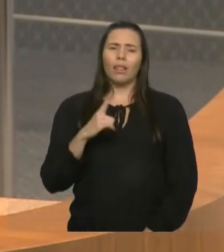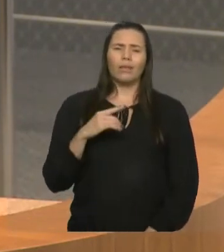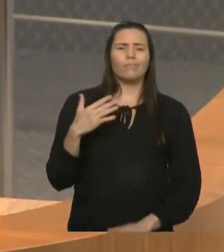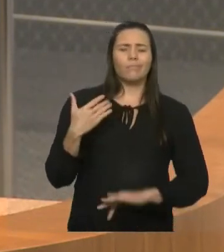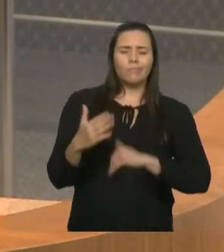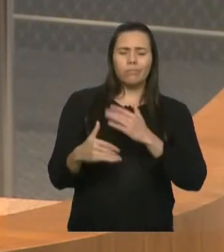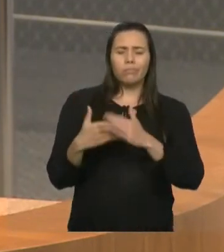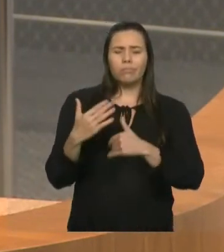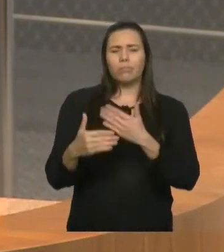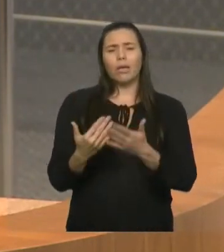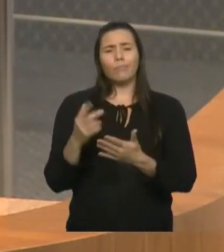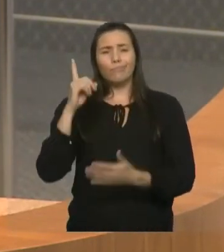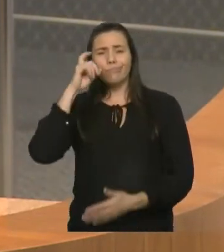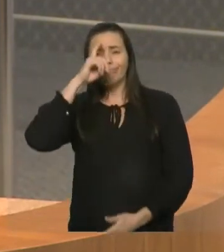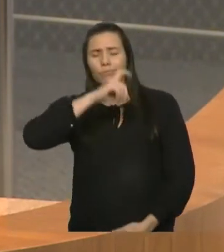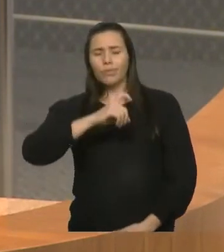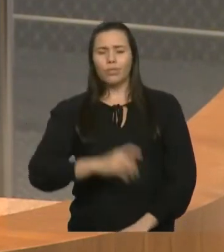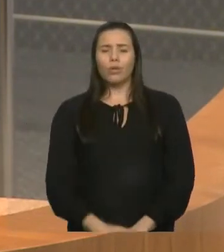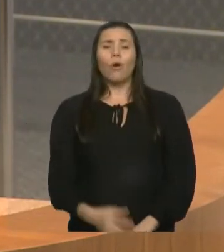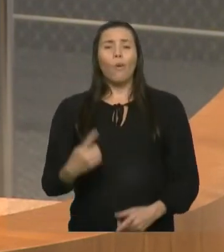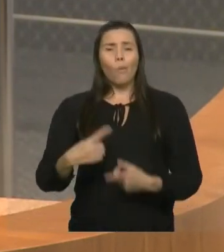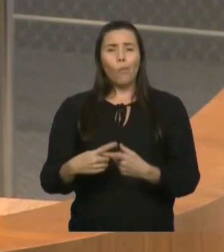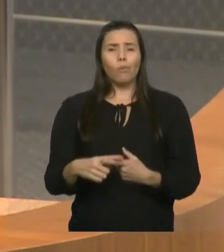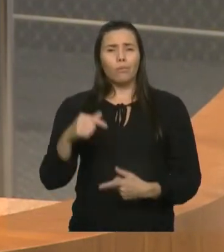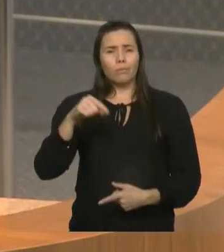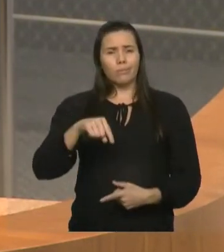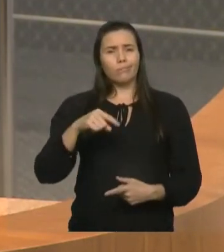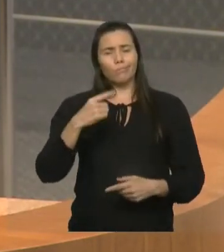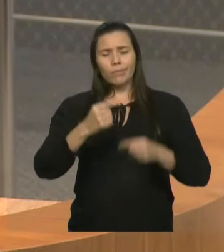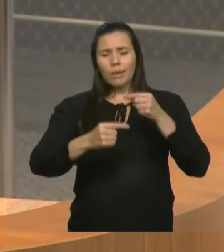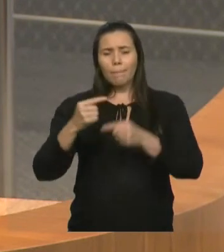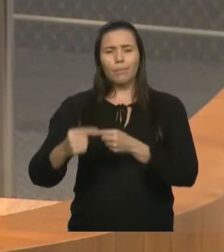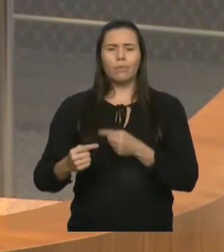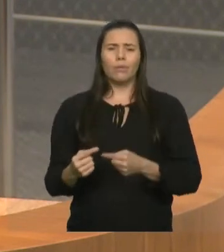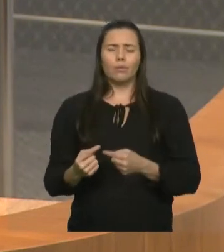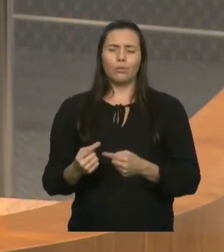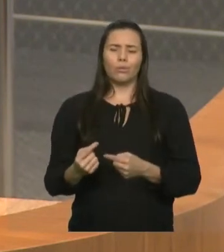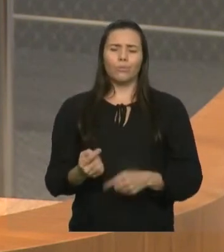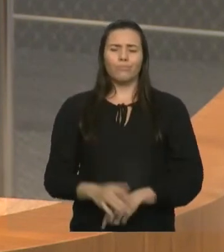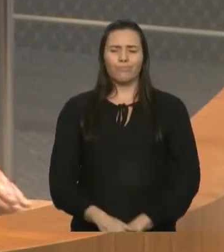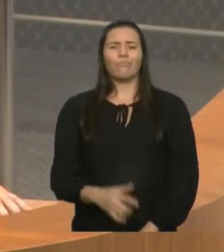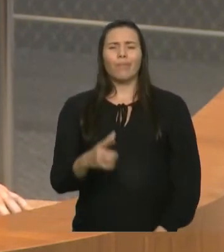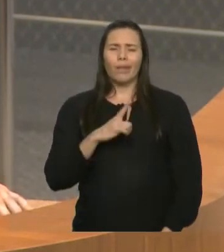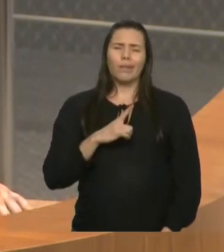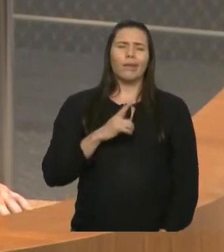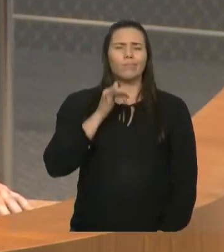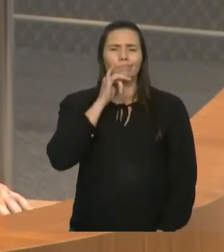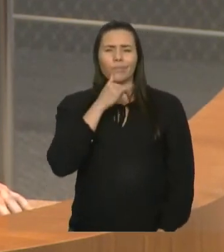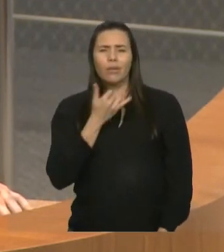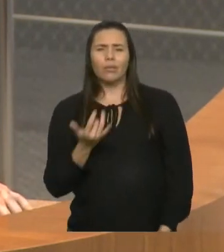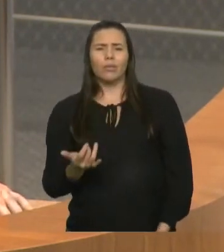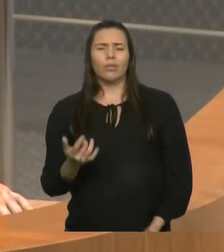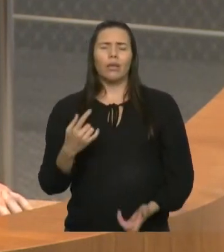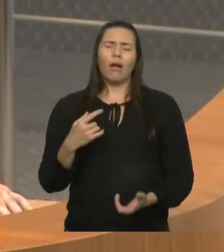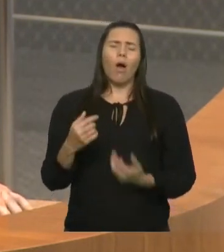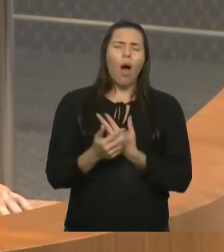porque nesse meio a gente observa há decepções, há ganhos também políticos.